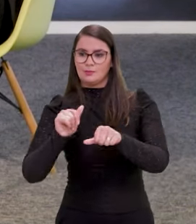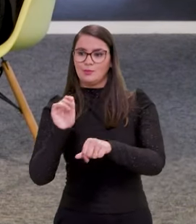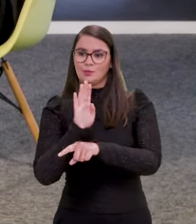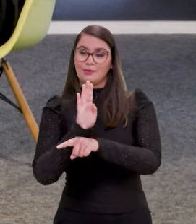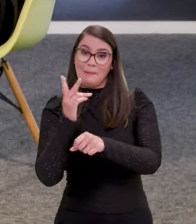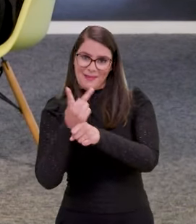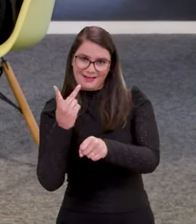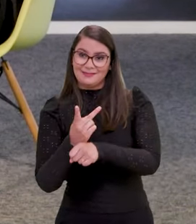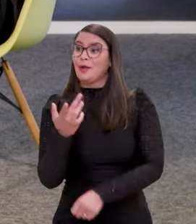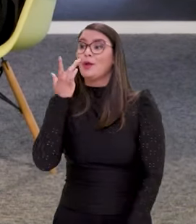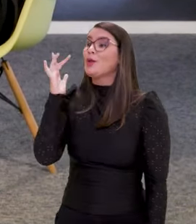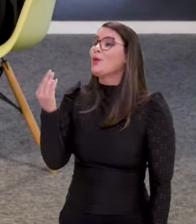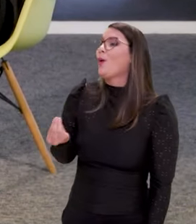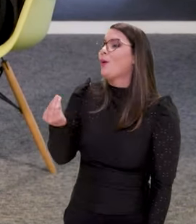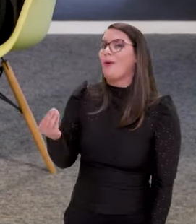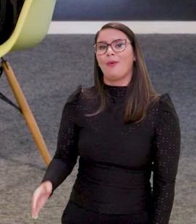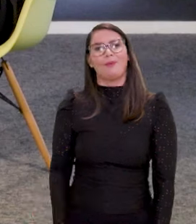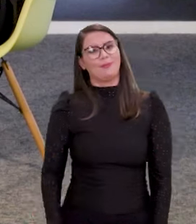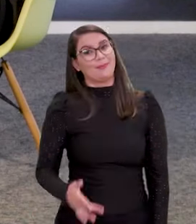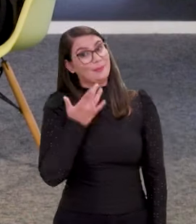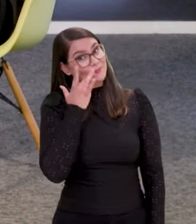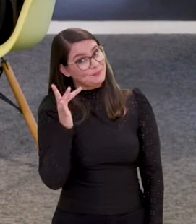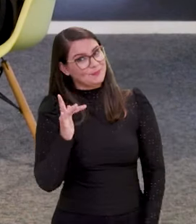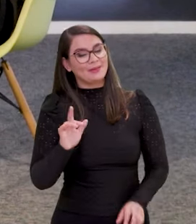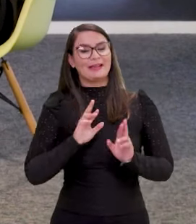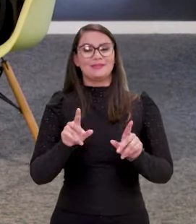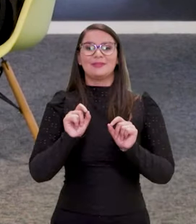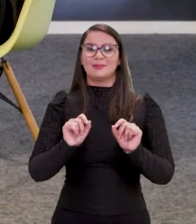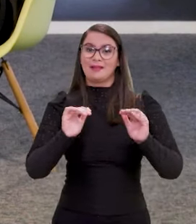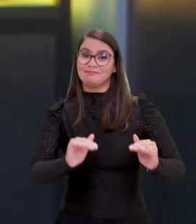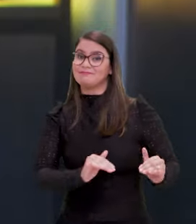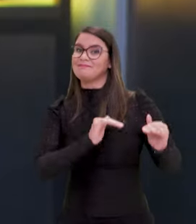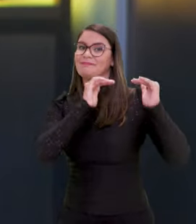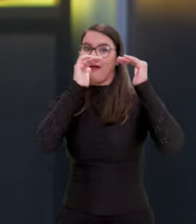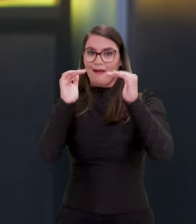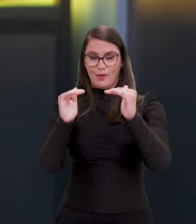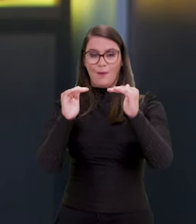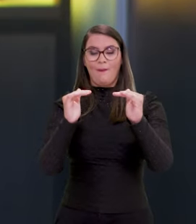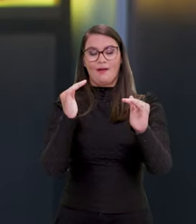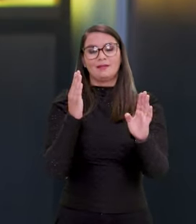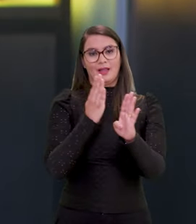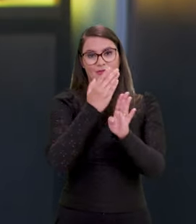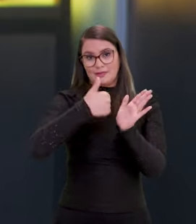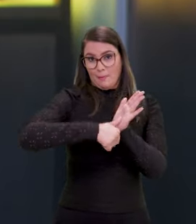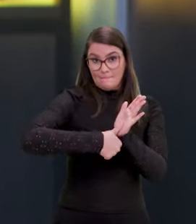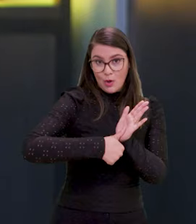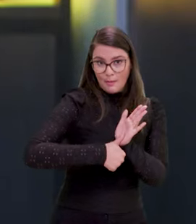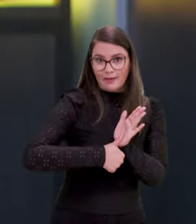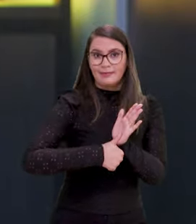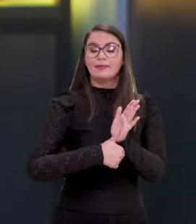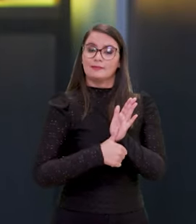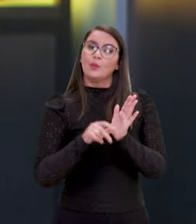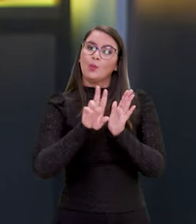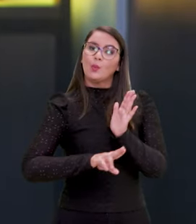o prazer é o ouro, hein? O ouro. O ouro, a diferença é uma qualificação maior da identificação biométrica, que